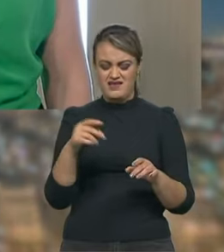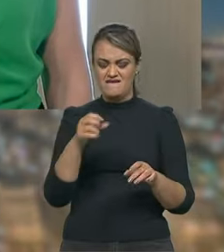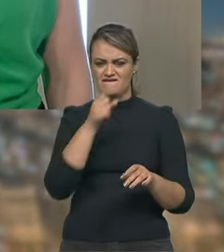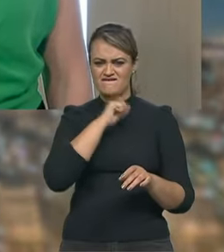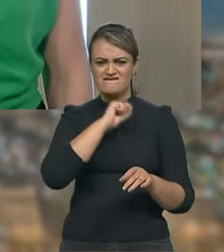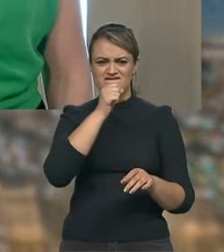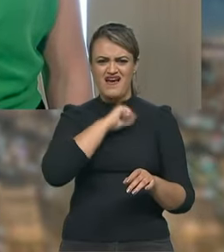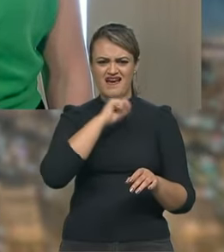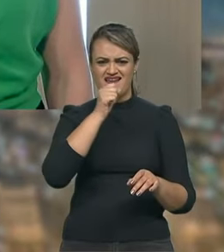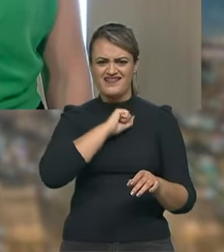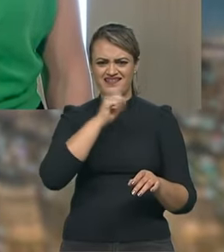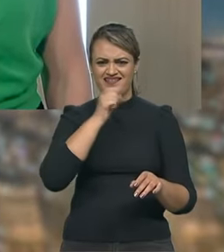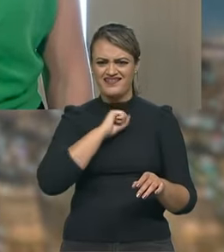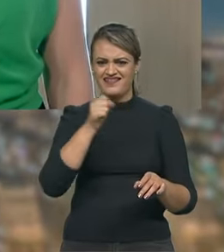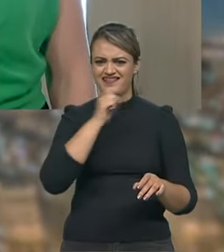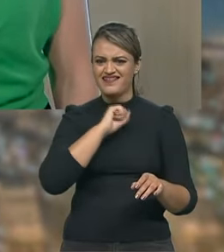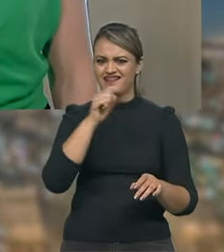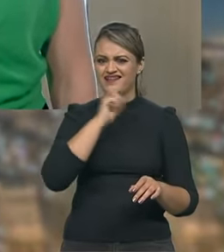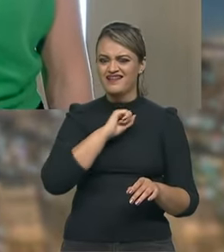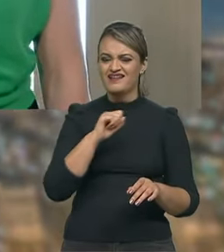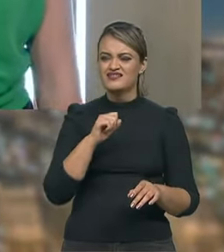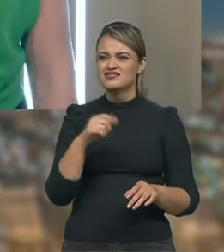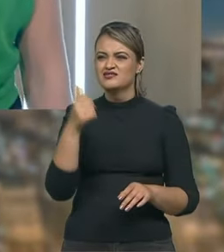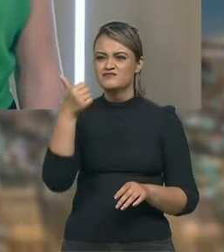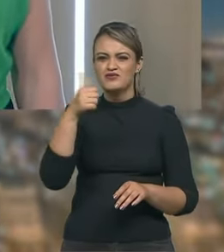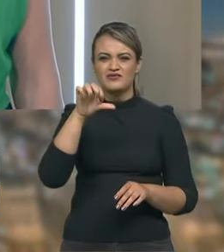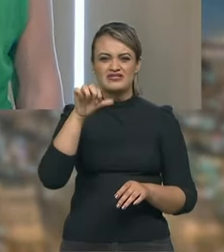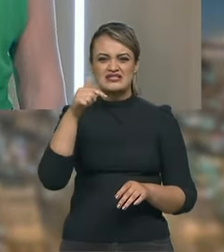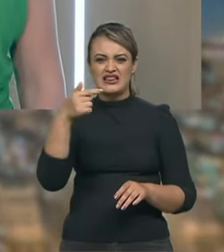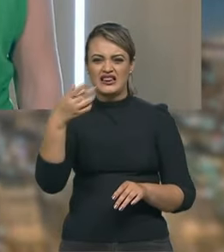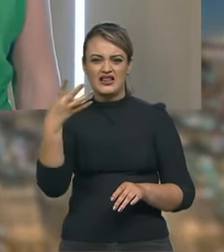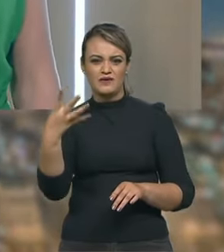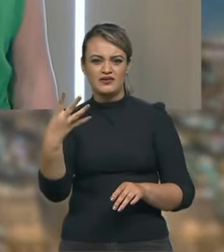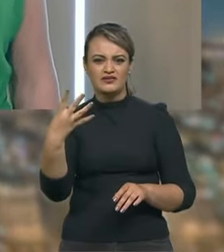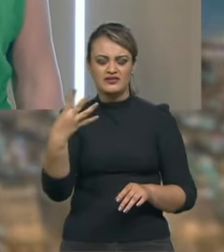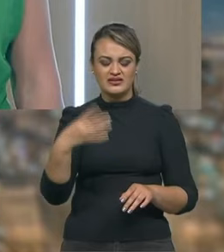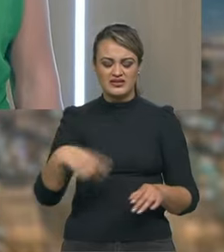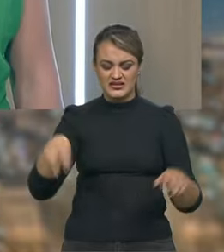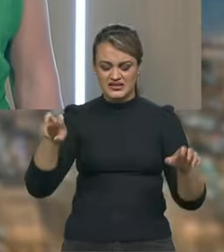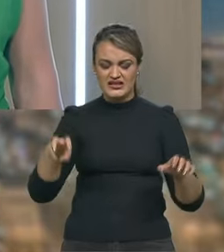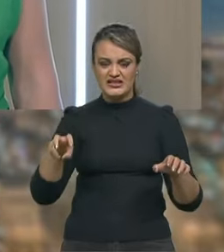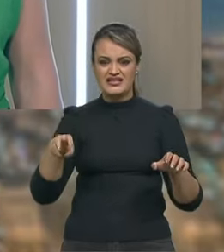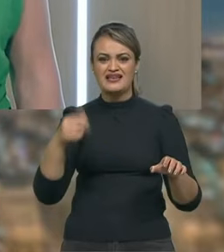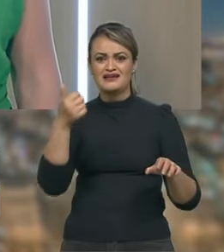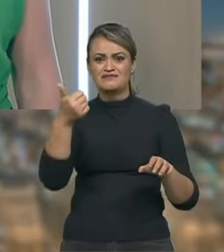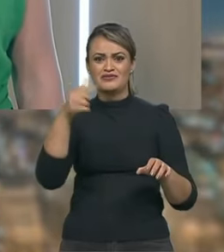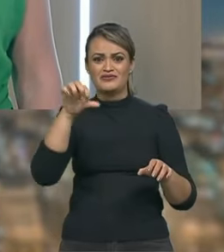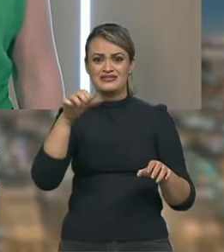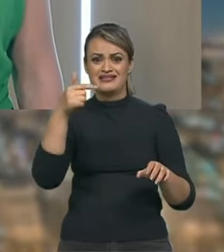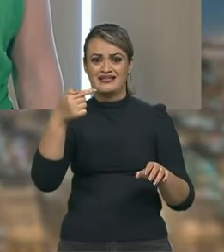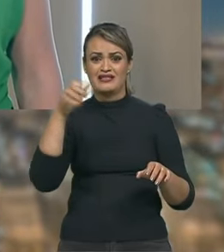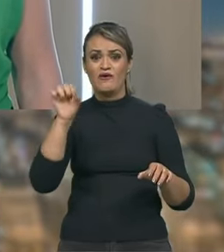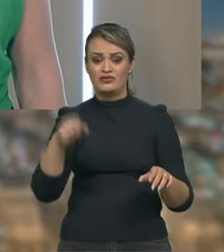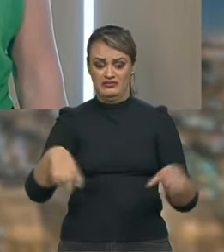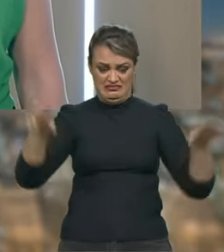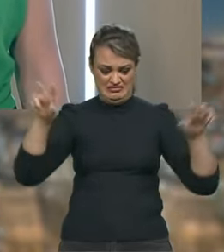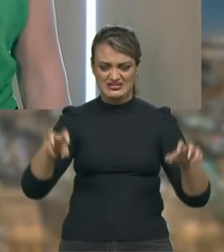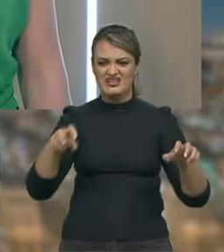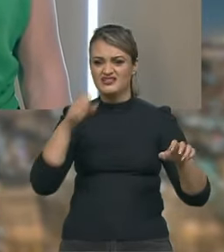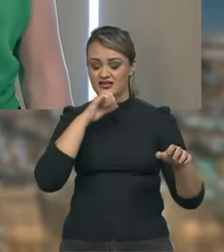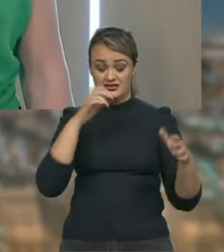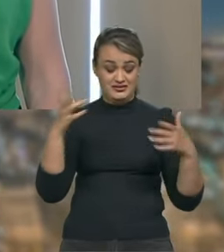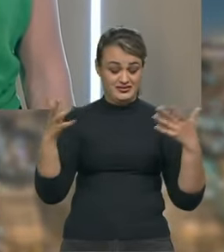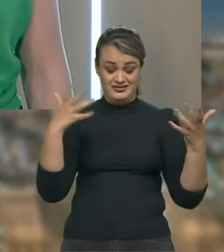velho que era uma clara que o Emerson ganhou o campeonato em 74 eu sentei em 78 e eu estava mais